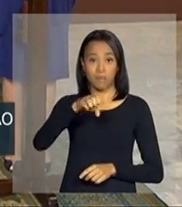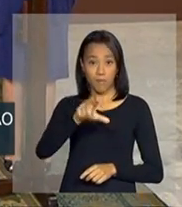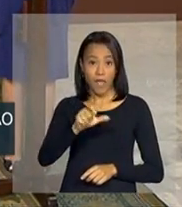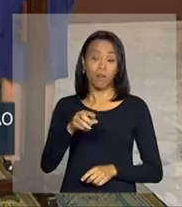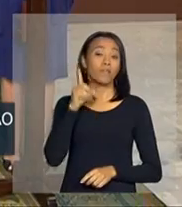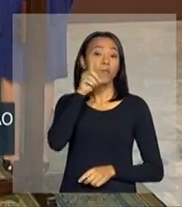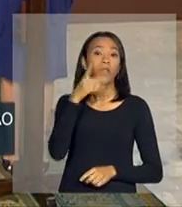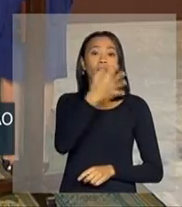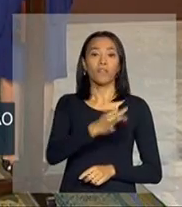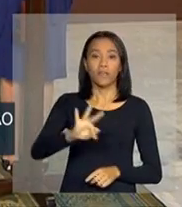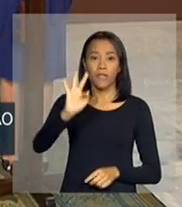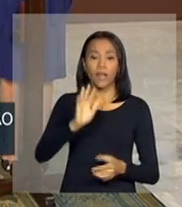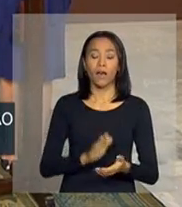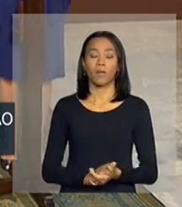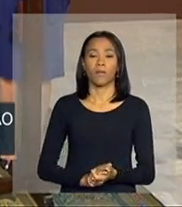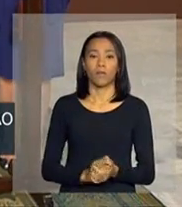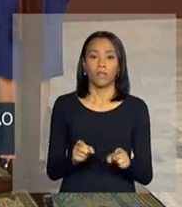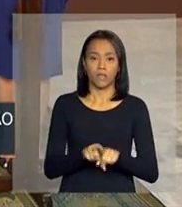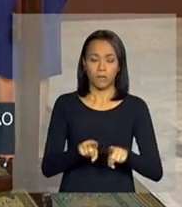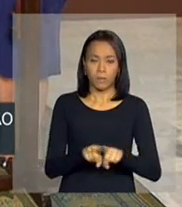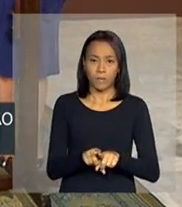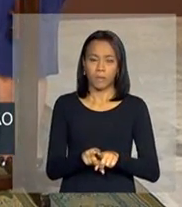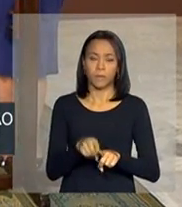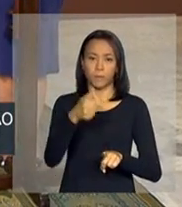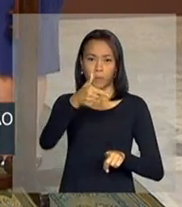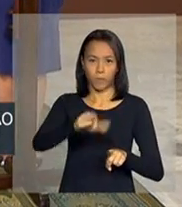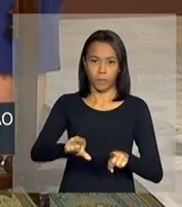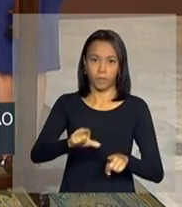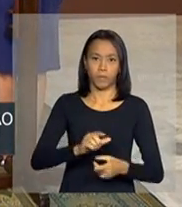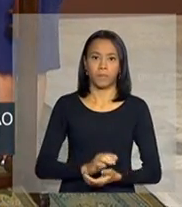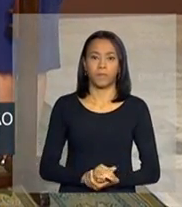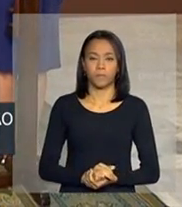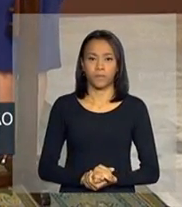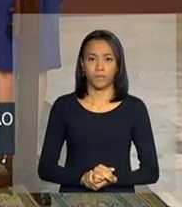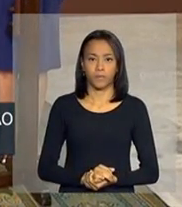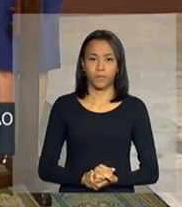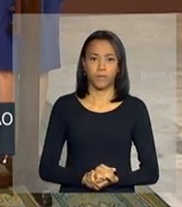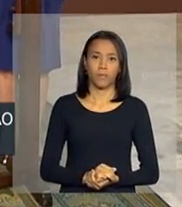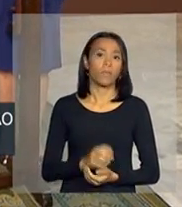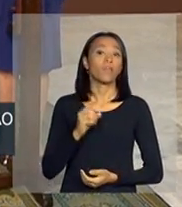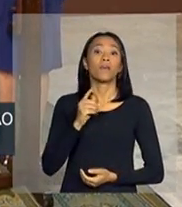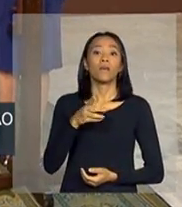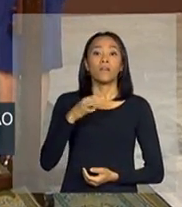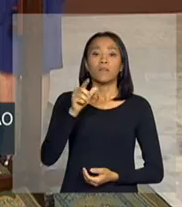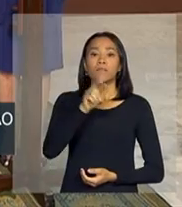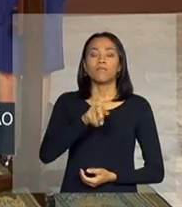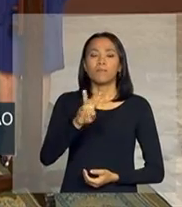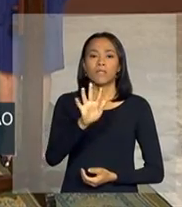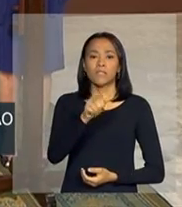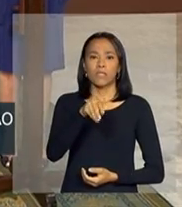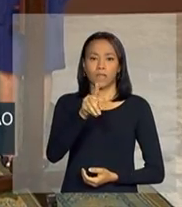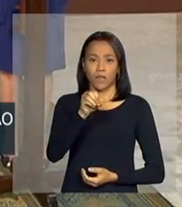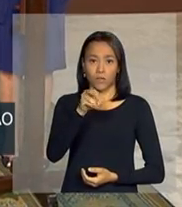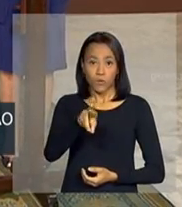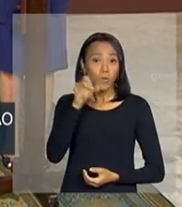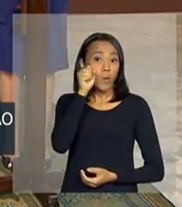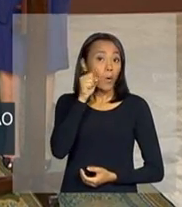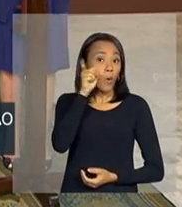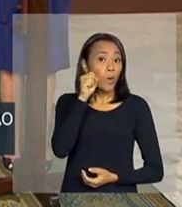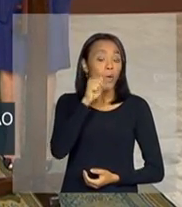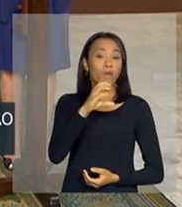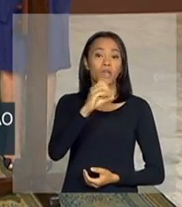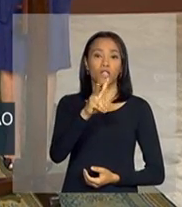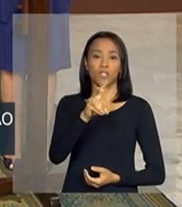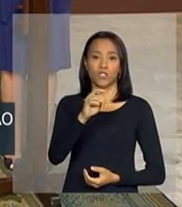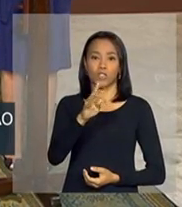José Messias de Souza, administrador de Brasília, senador Círio Miranda, senador Cristóvão Buarque,